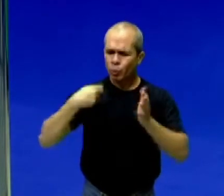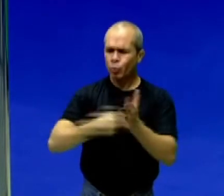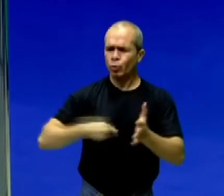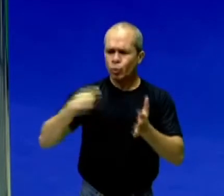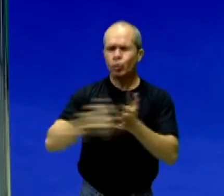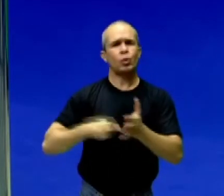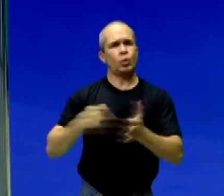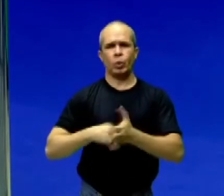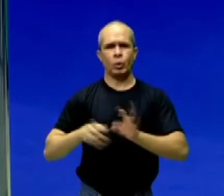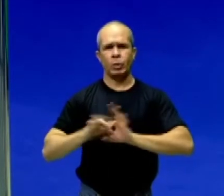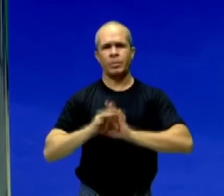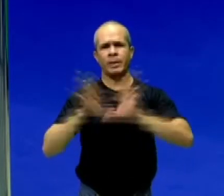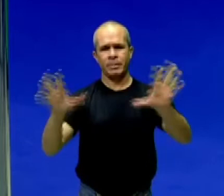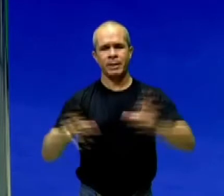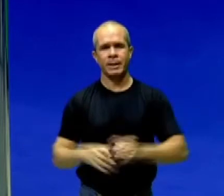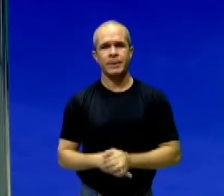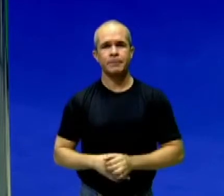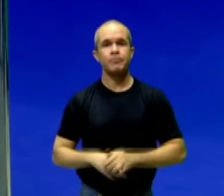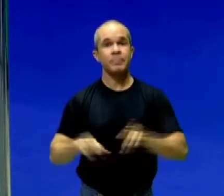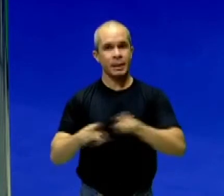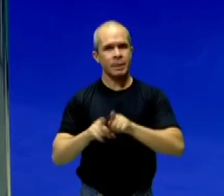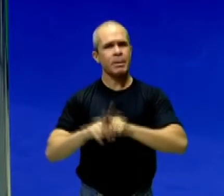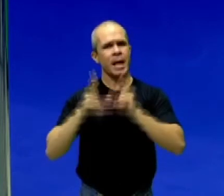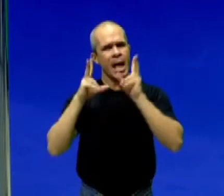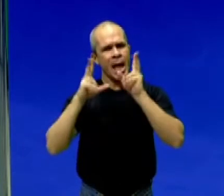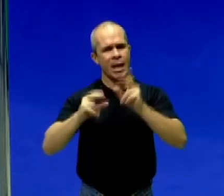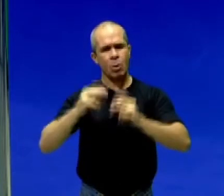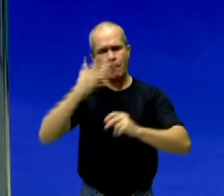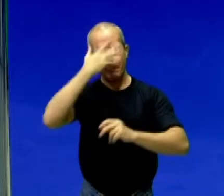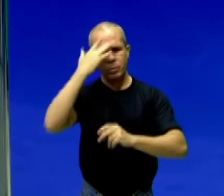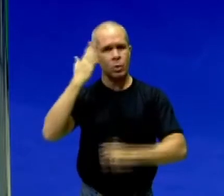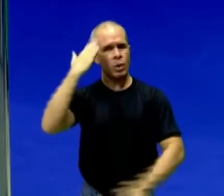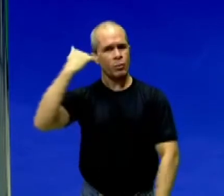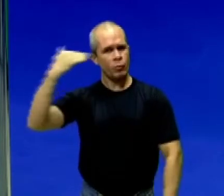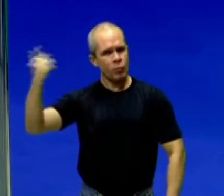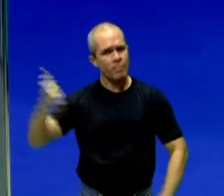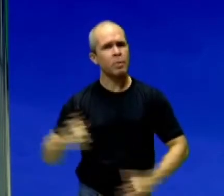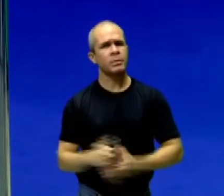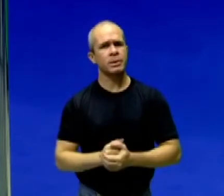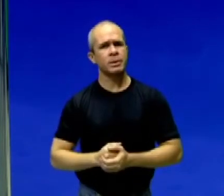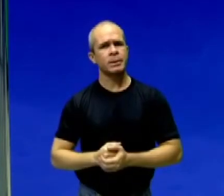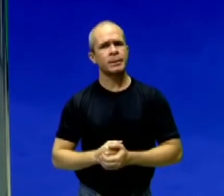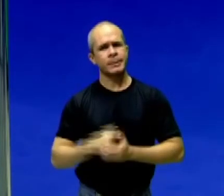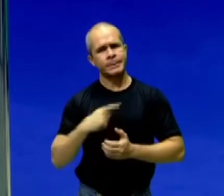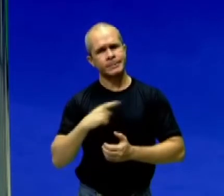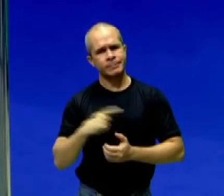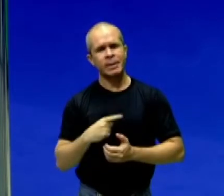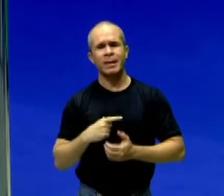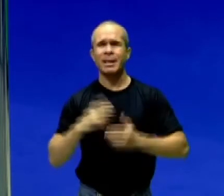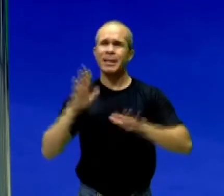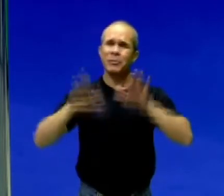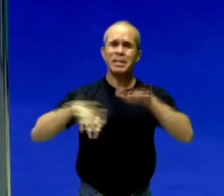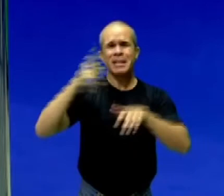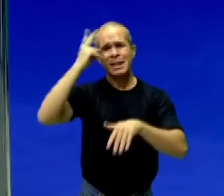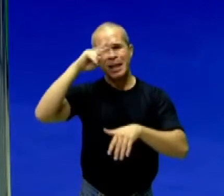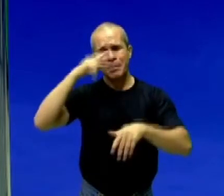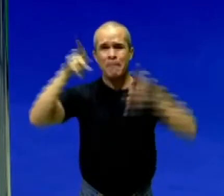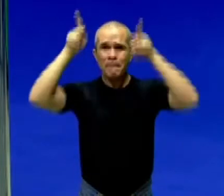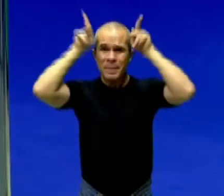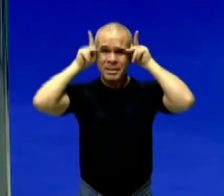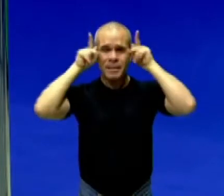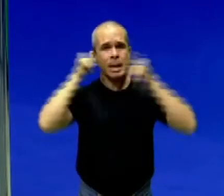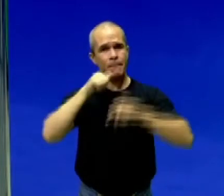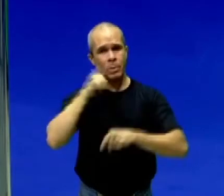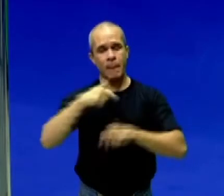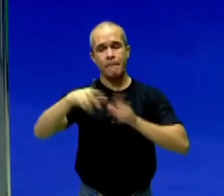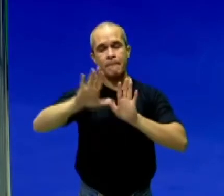Negros e heróis, talvez, que são esquecidos. Muitas das vezes, quando nós contamos essa história, nos lembramos só da princesa Isabel. Mas antes